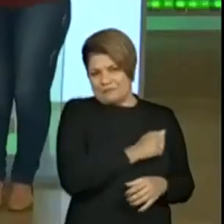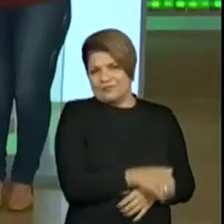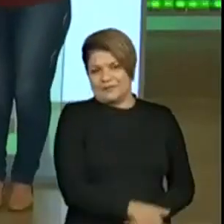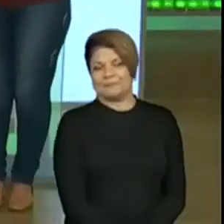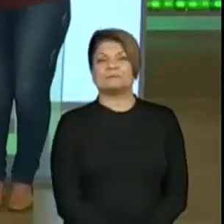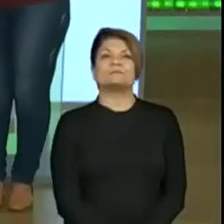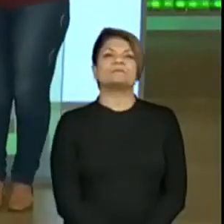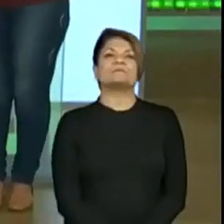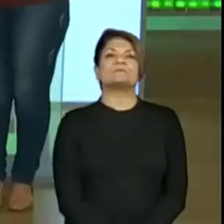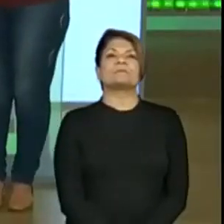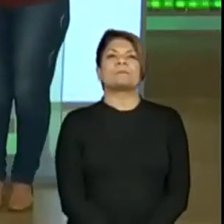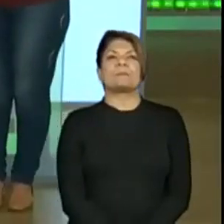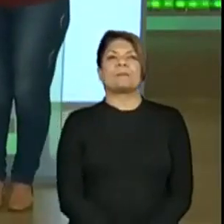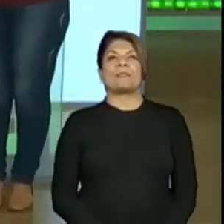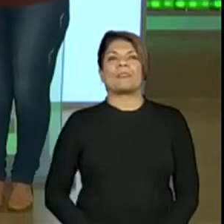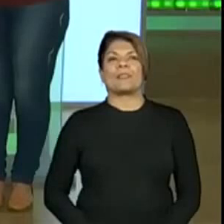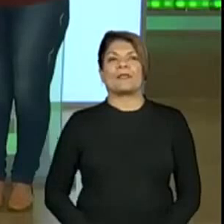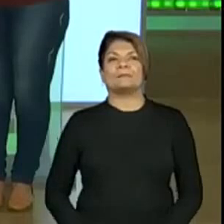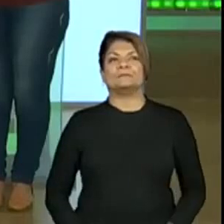Vamos voltar aqui?